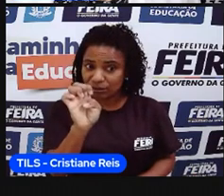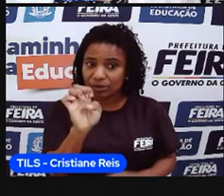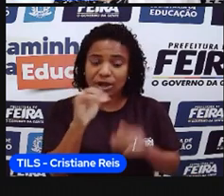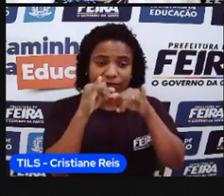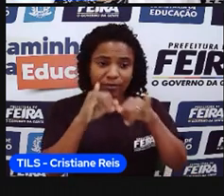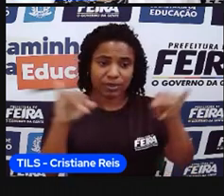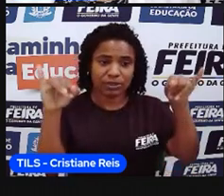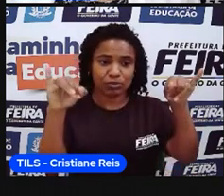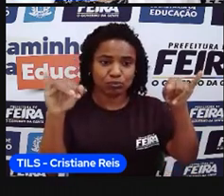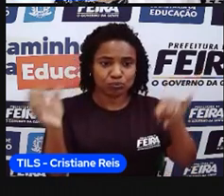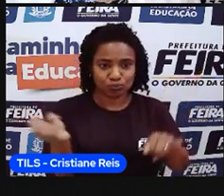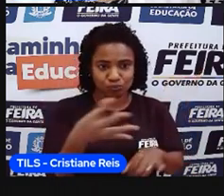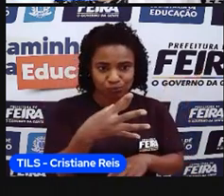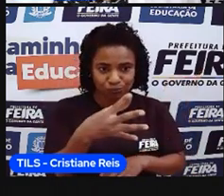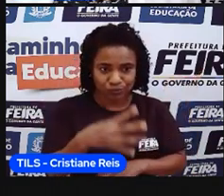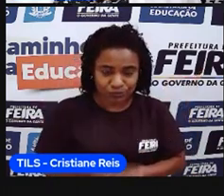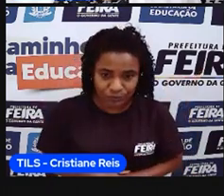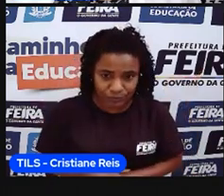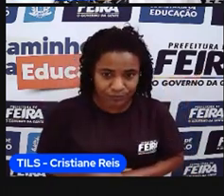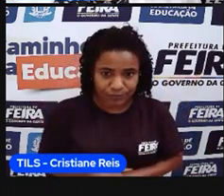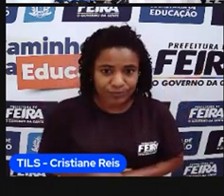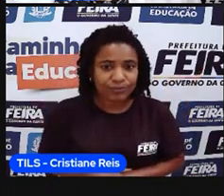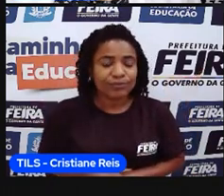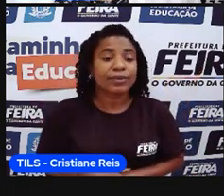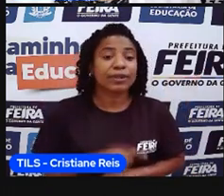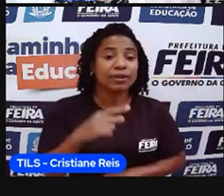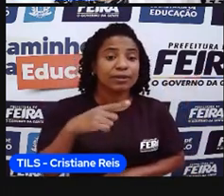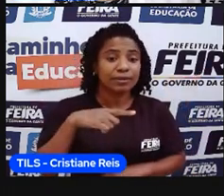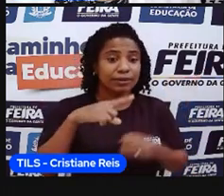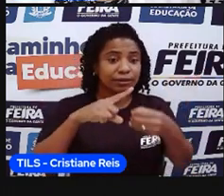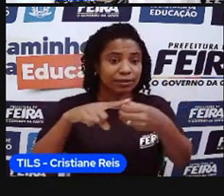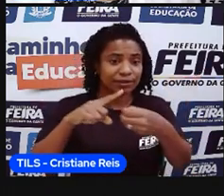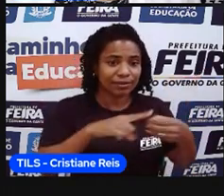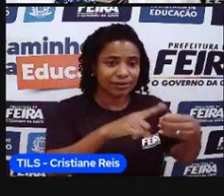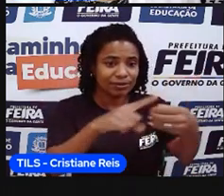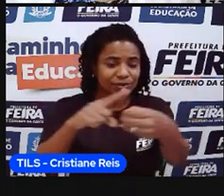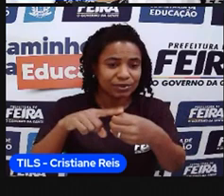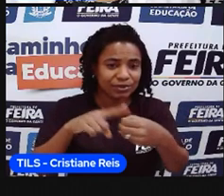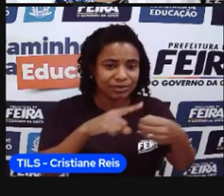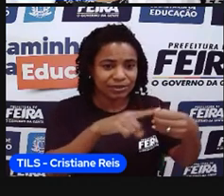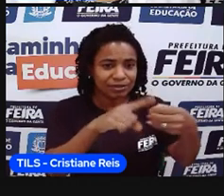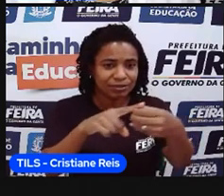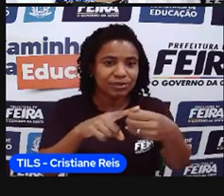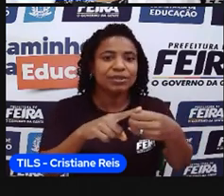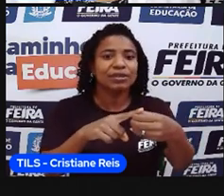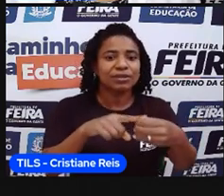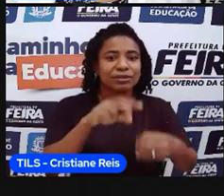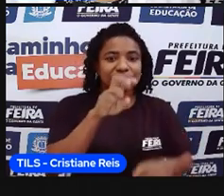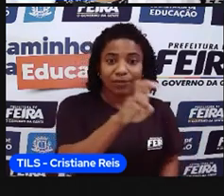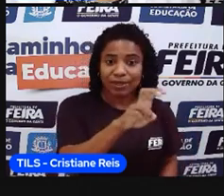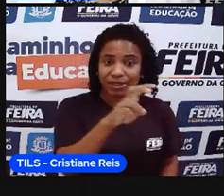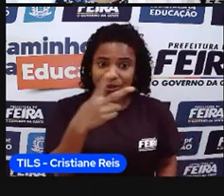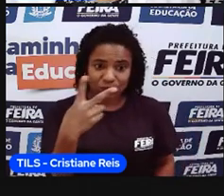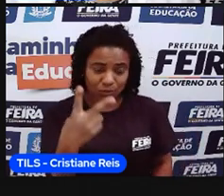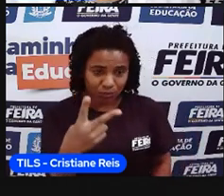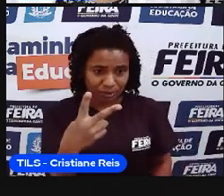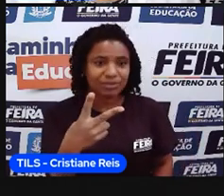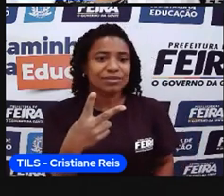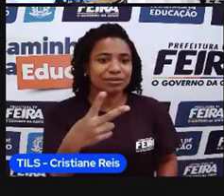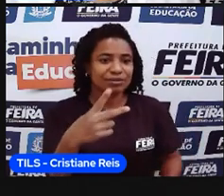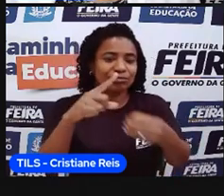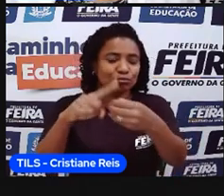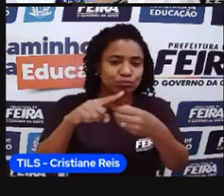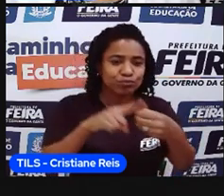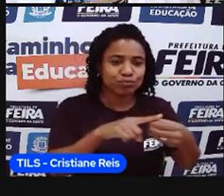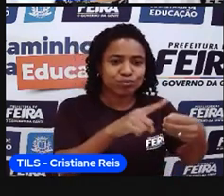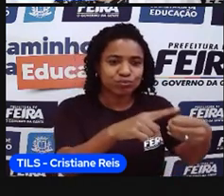importante que eu chamei atenção aqui é que os municípios que foram atualizados foram 52 municípios, né?